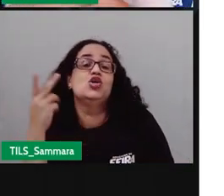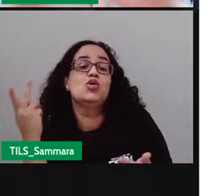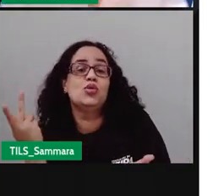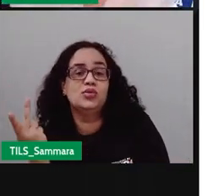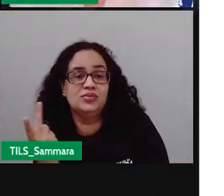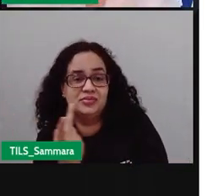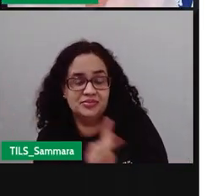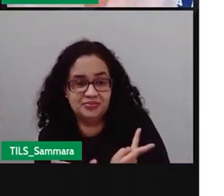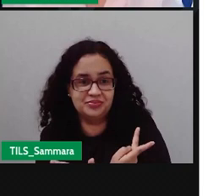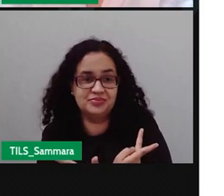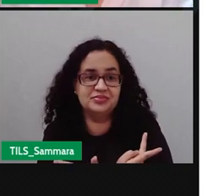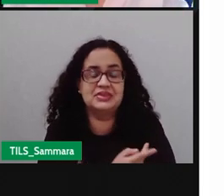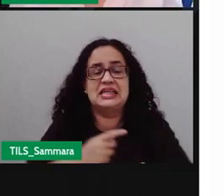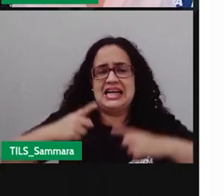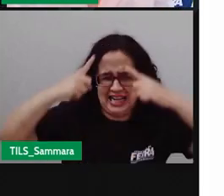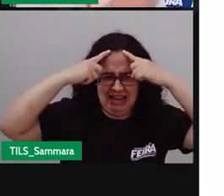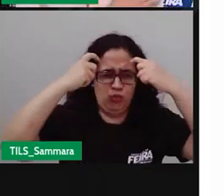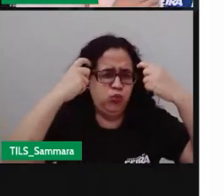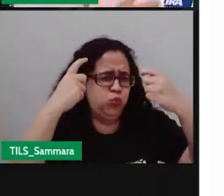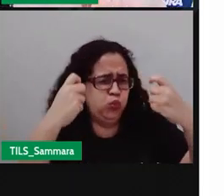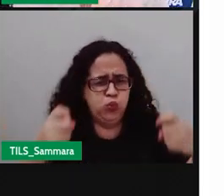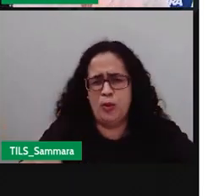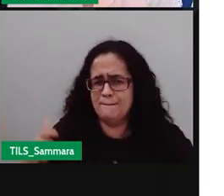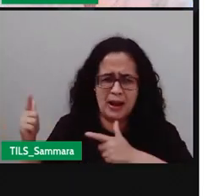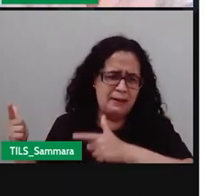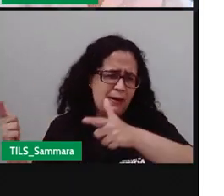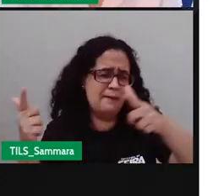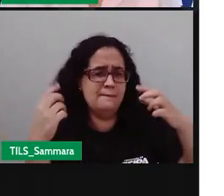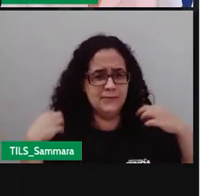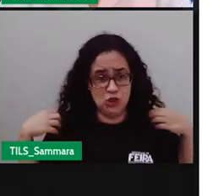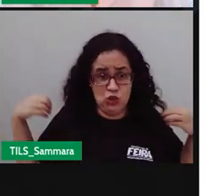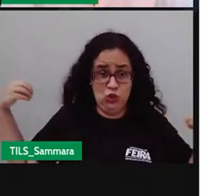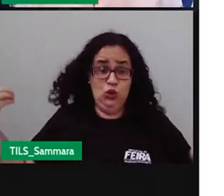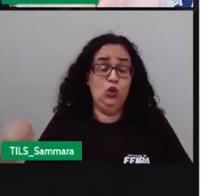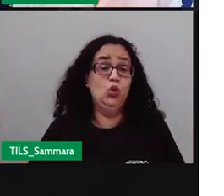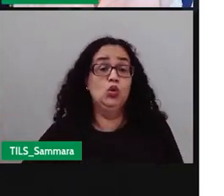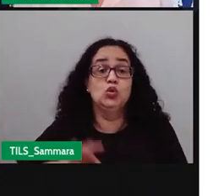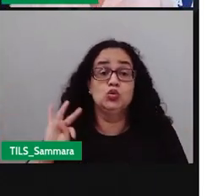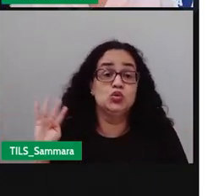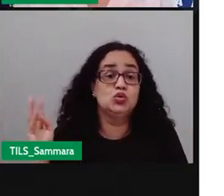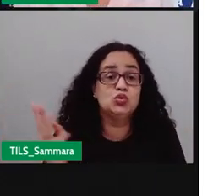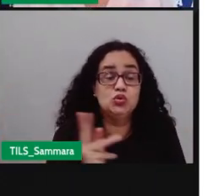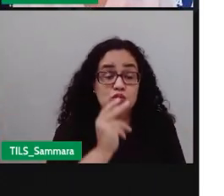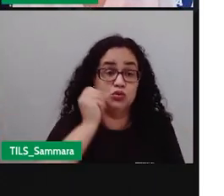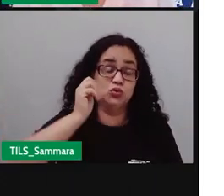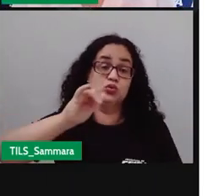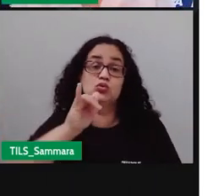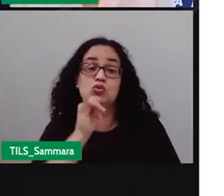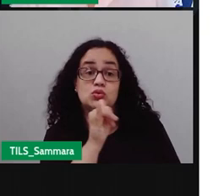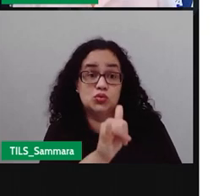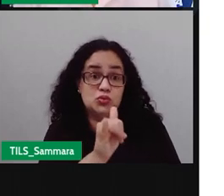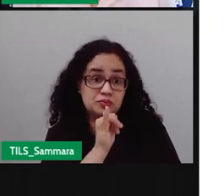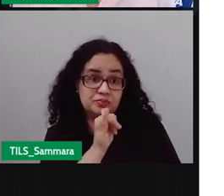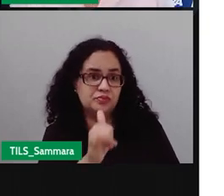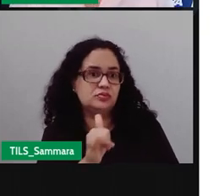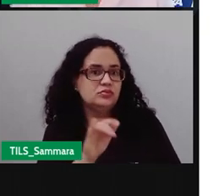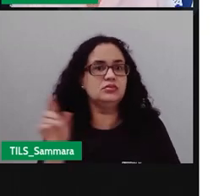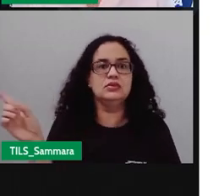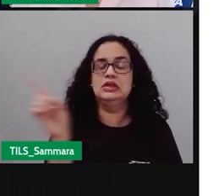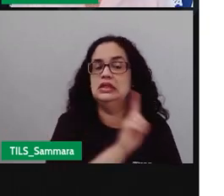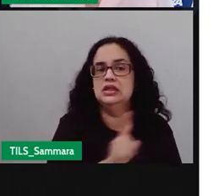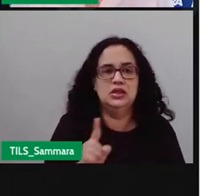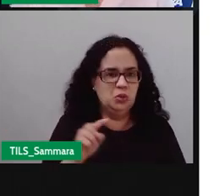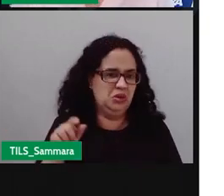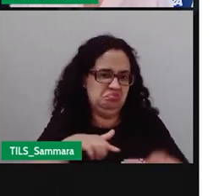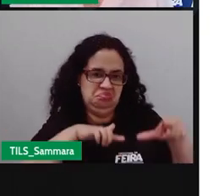guerra, tiroteio, eles estão lá com colete, tá com tudo, mais, tá lá trazendo a notícia para vocês, não é um